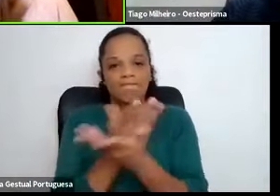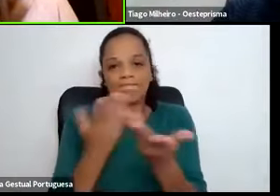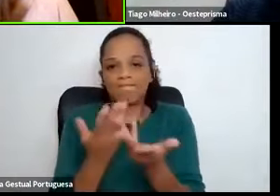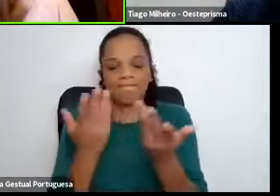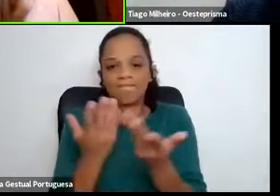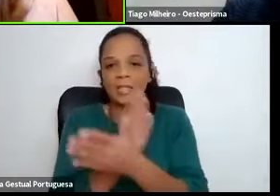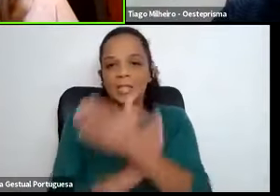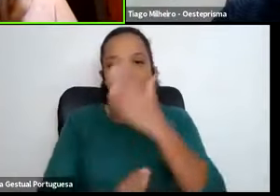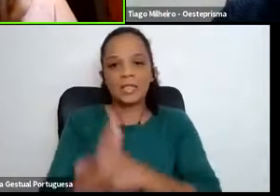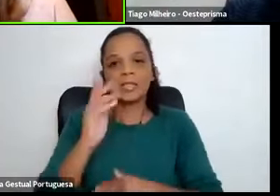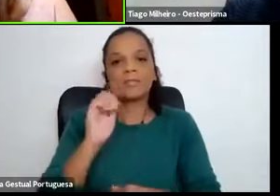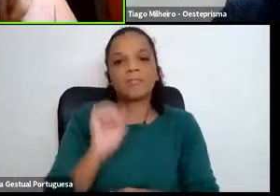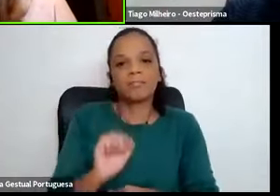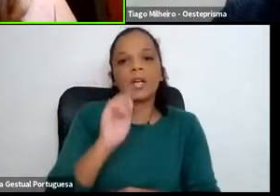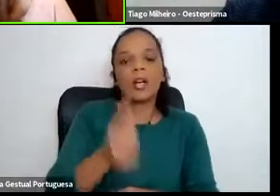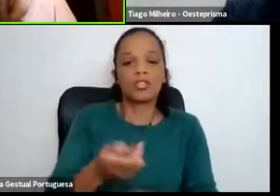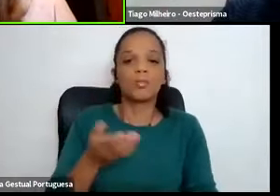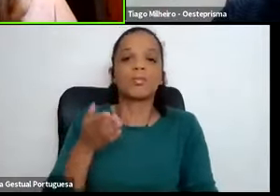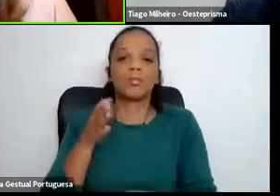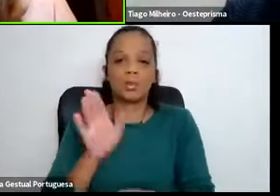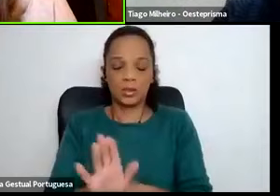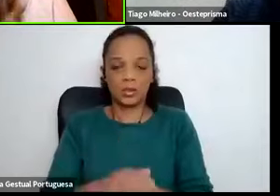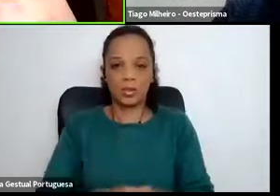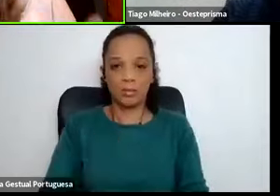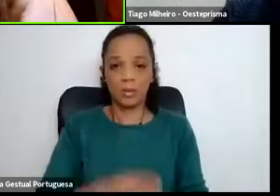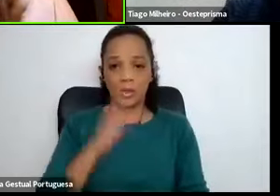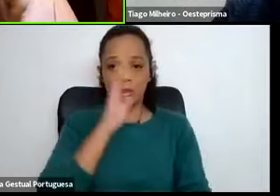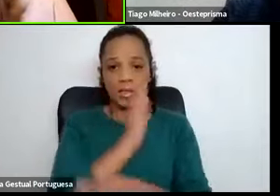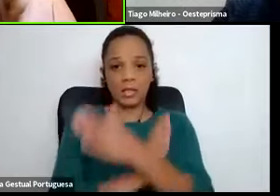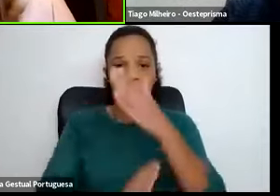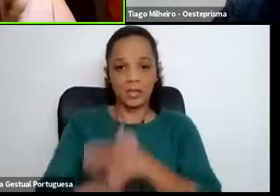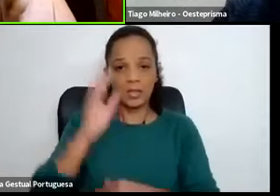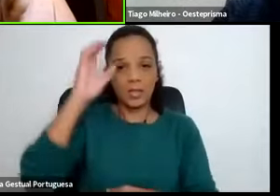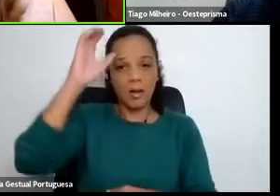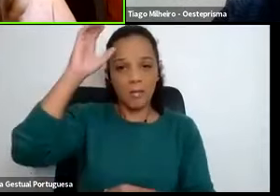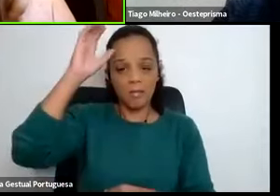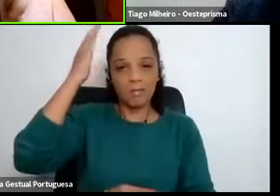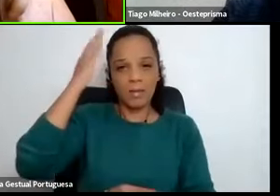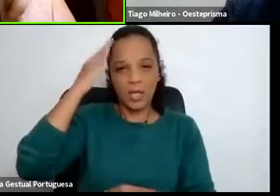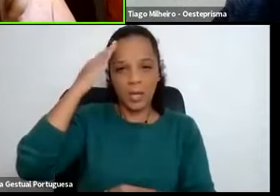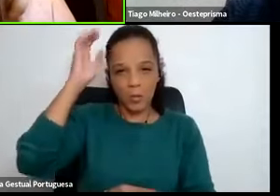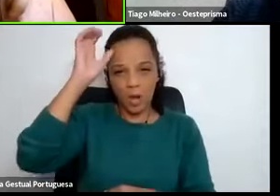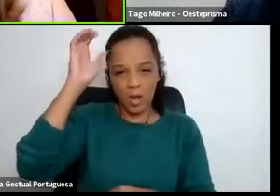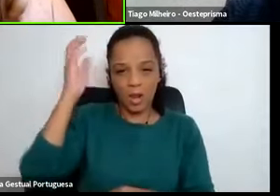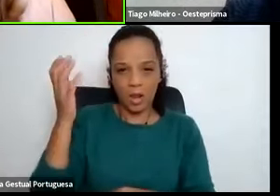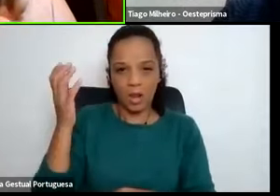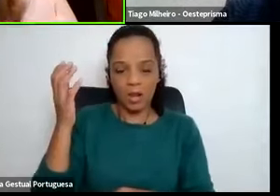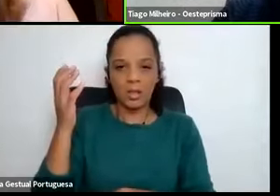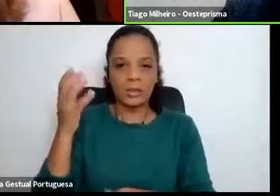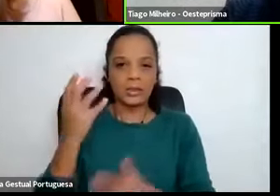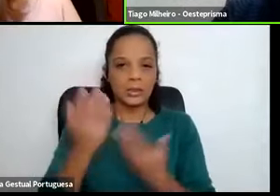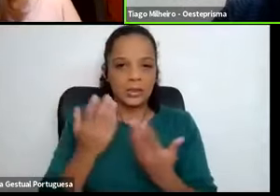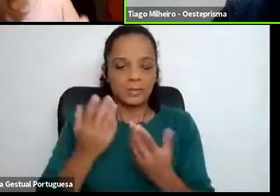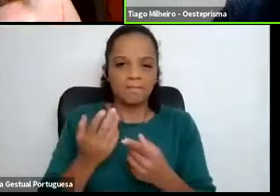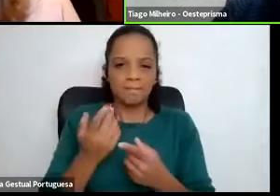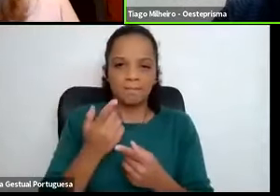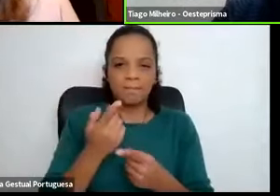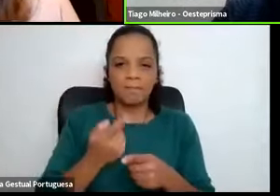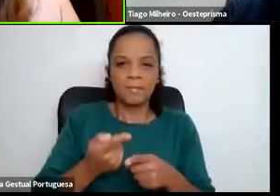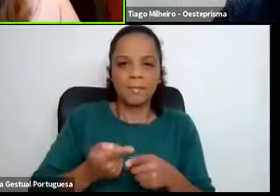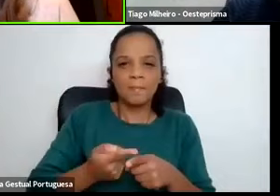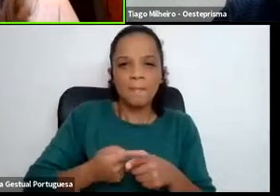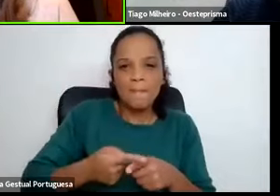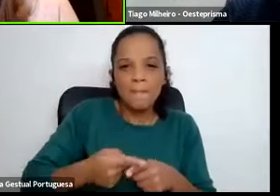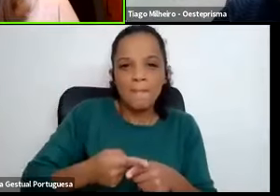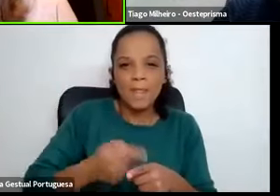exemplo, numa deficiência intelectual é interessante ver como a pessoa se